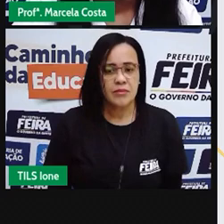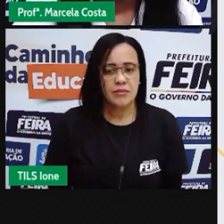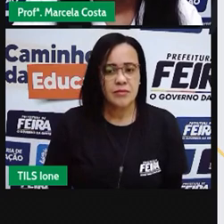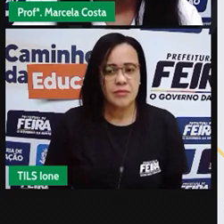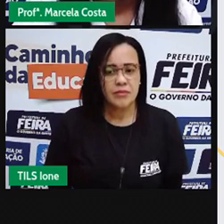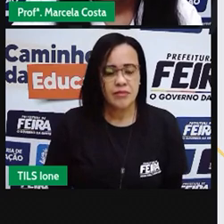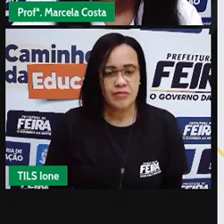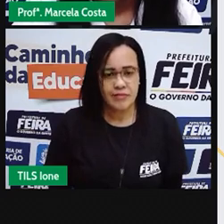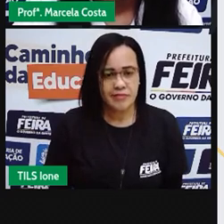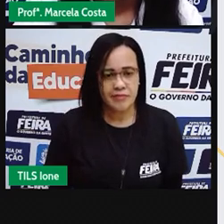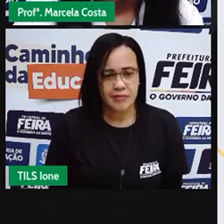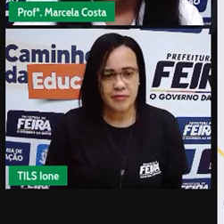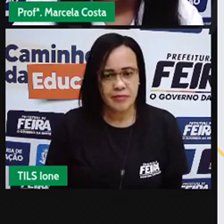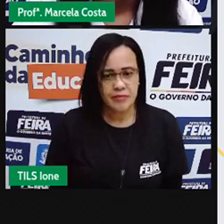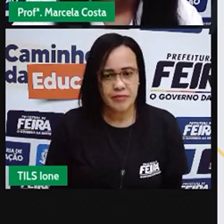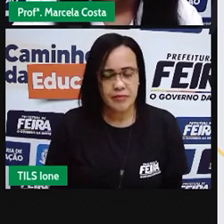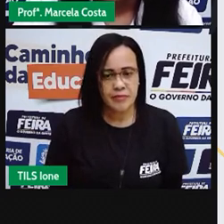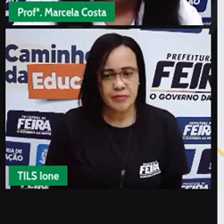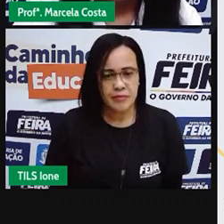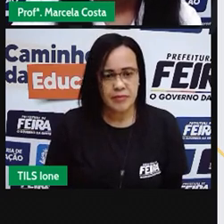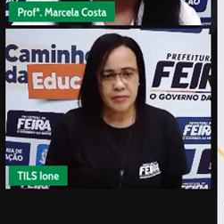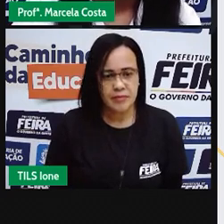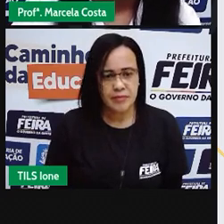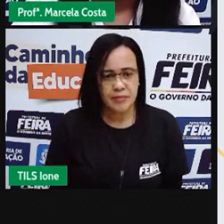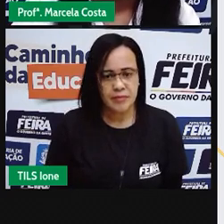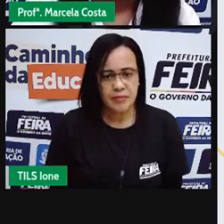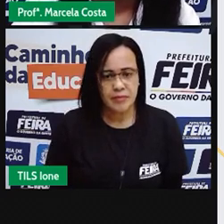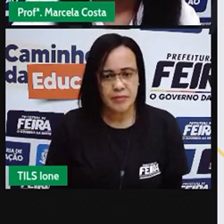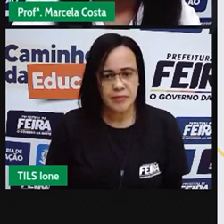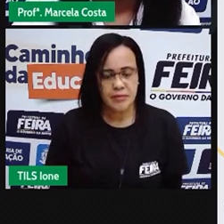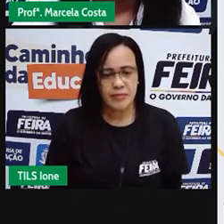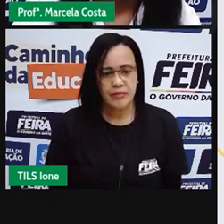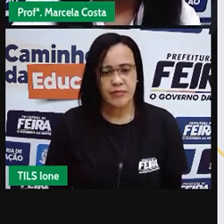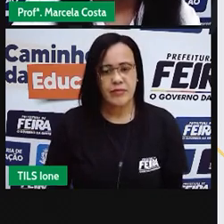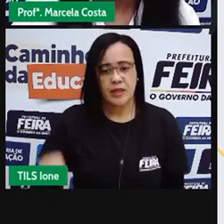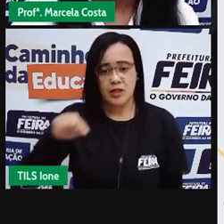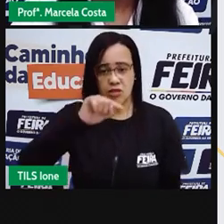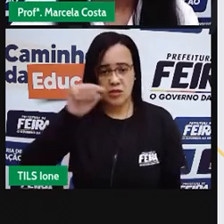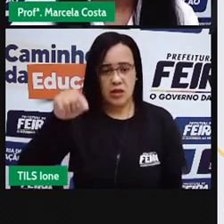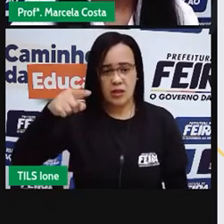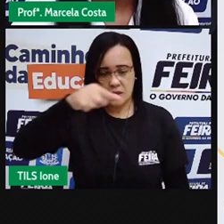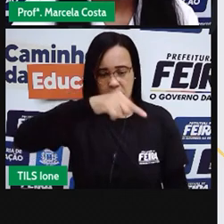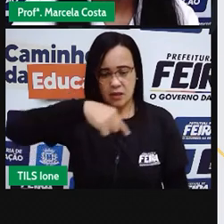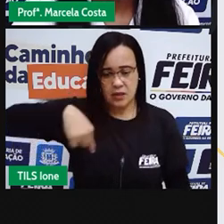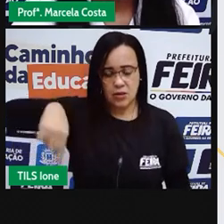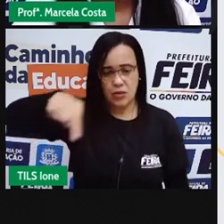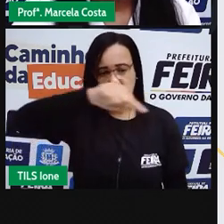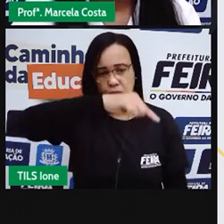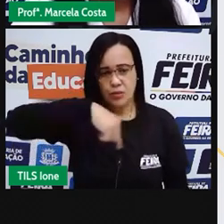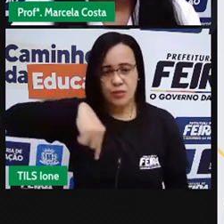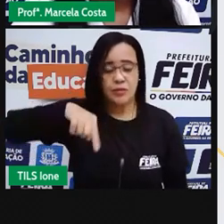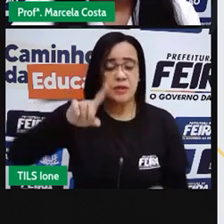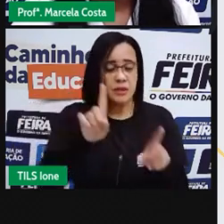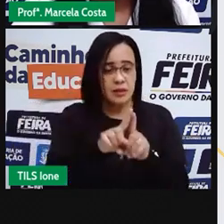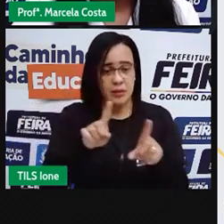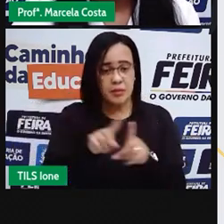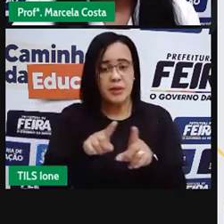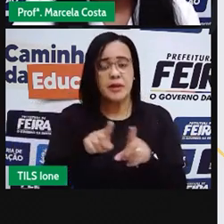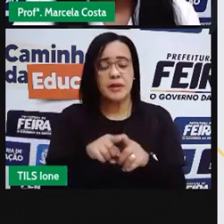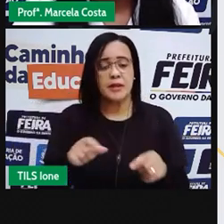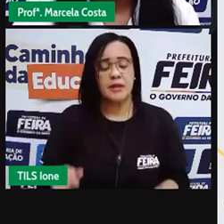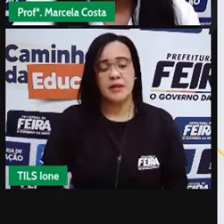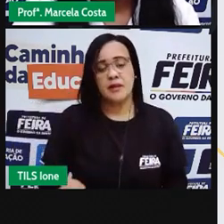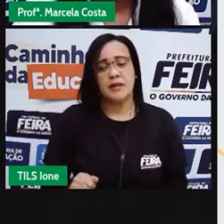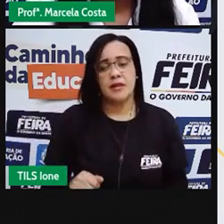Um prolongamento, já saindo do anel do contorno, a gente vê a Avenida Noite